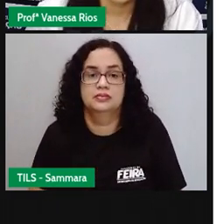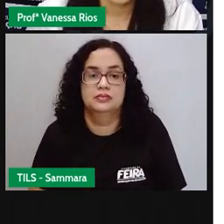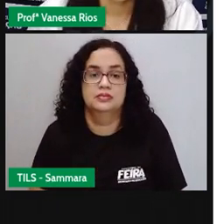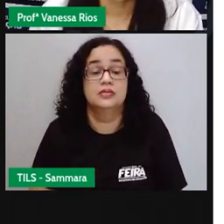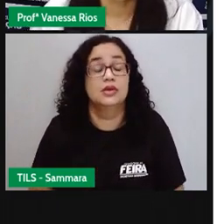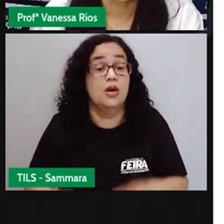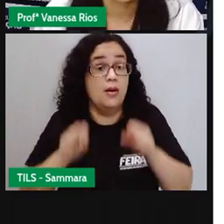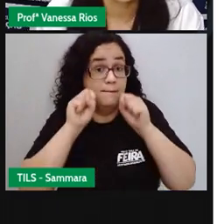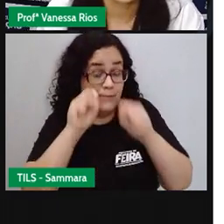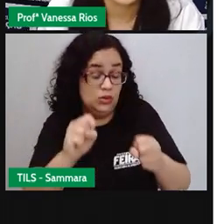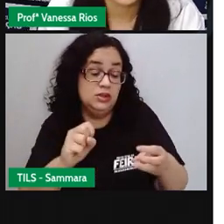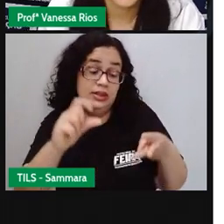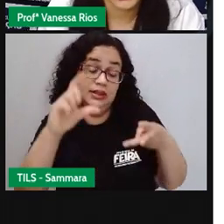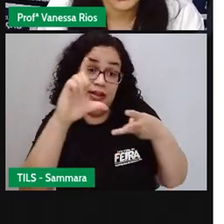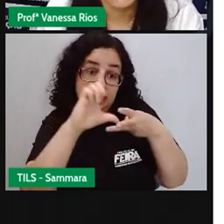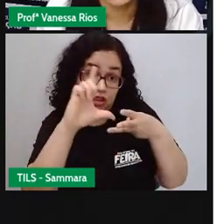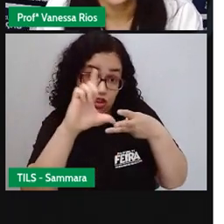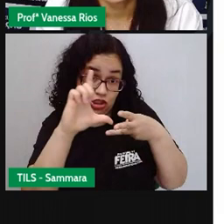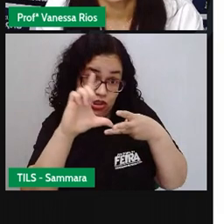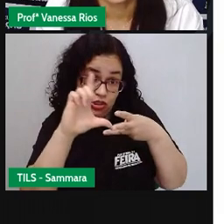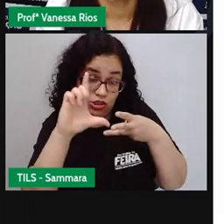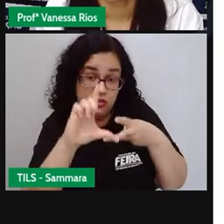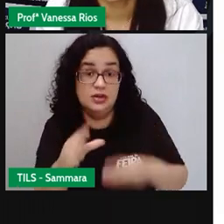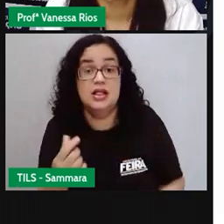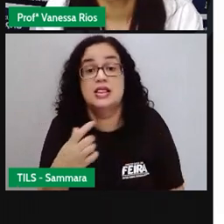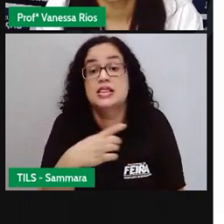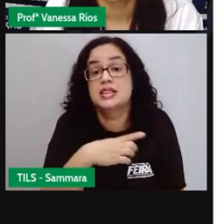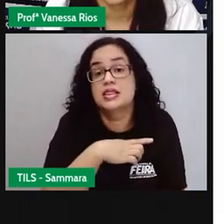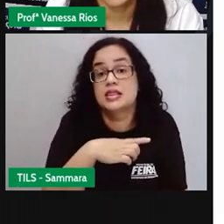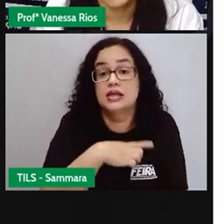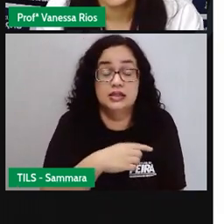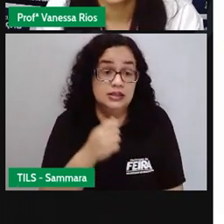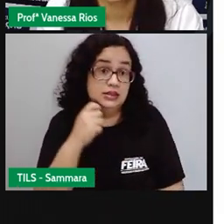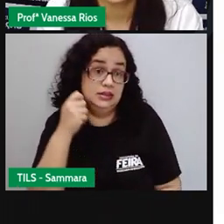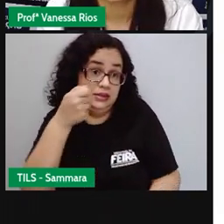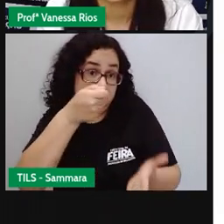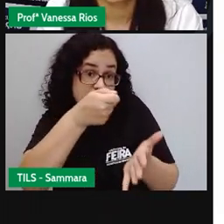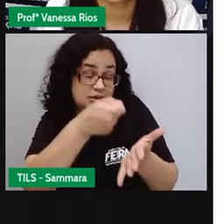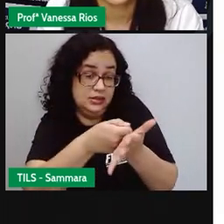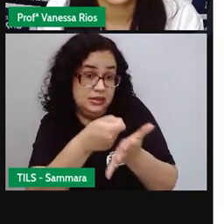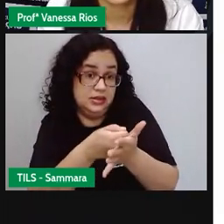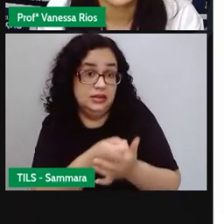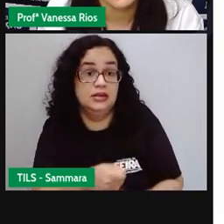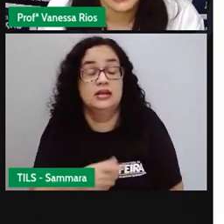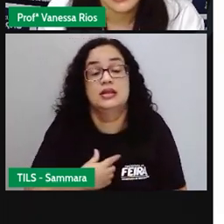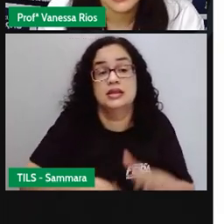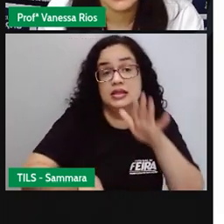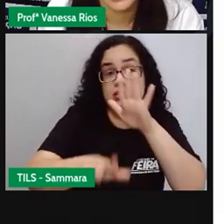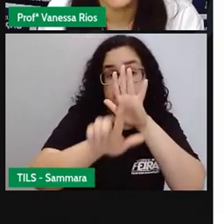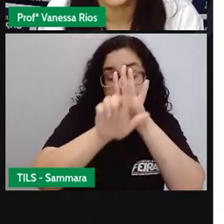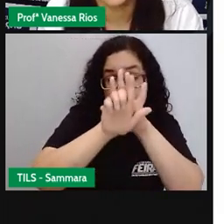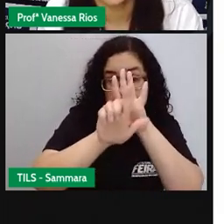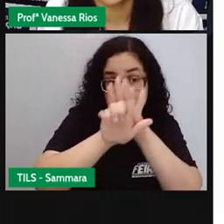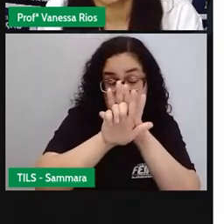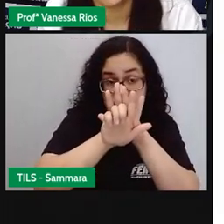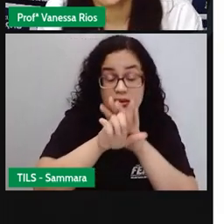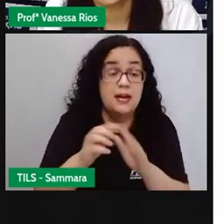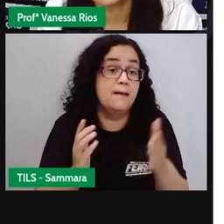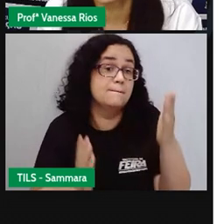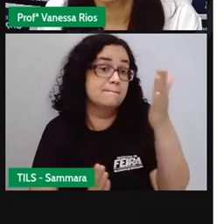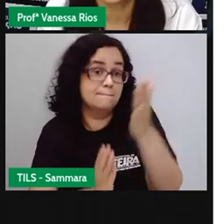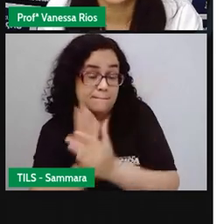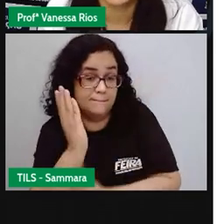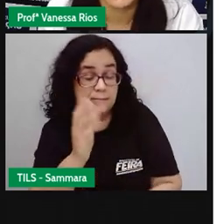O poder legislativo tem a função de propor e elaborar as leis que devem ser